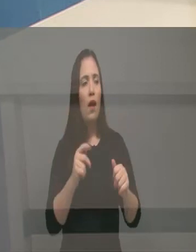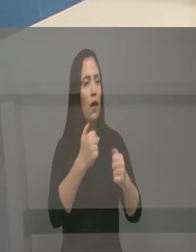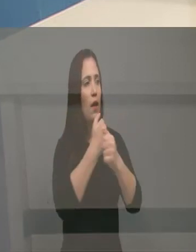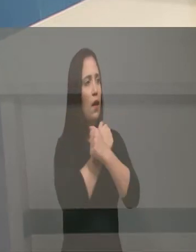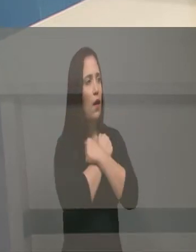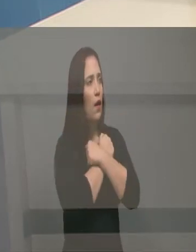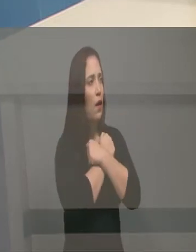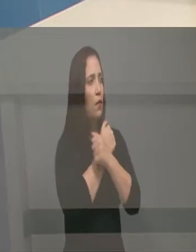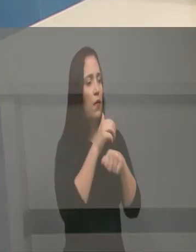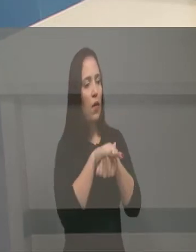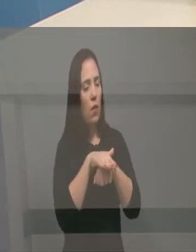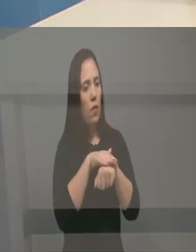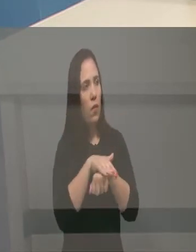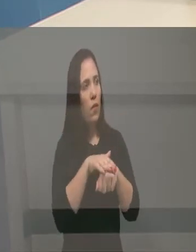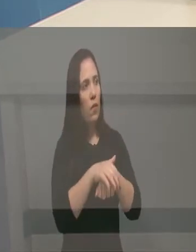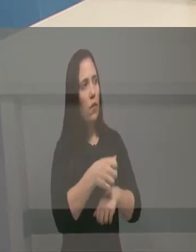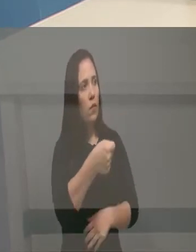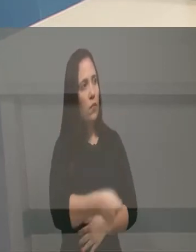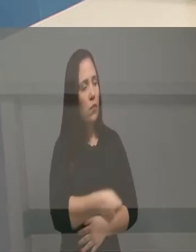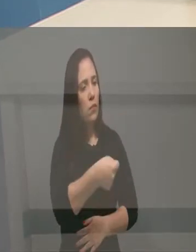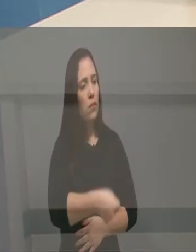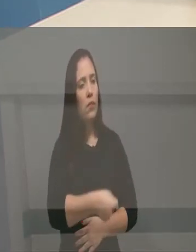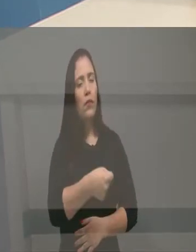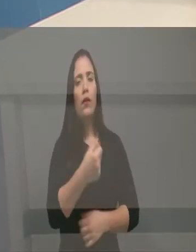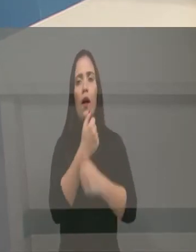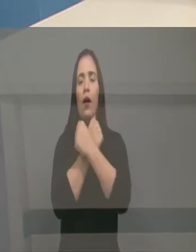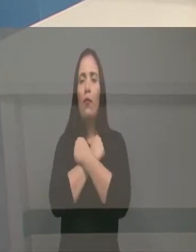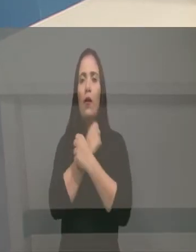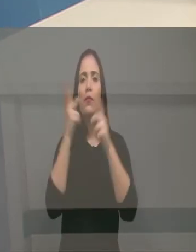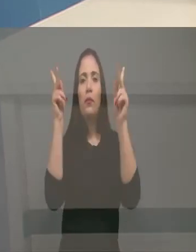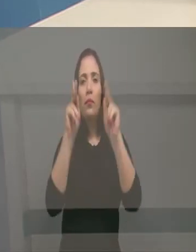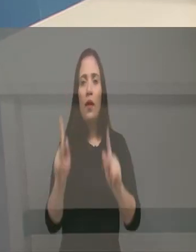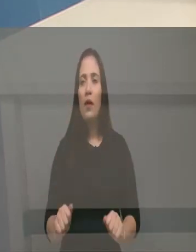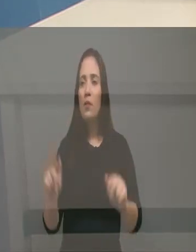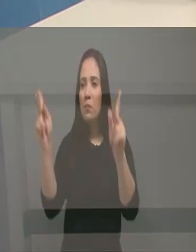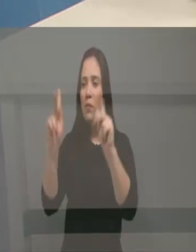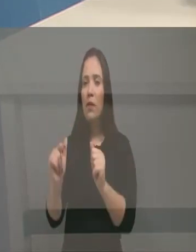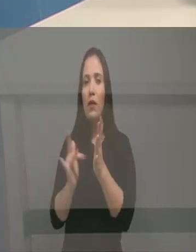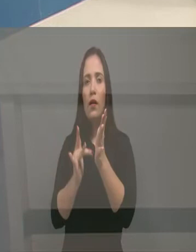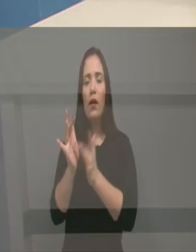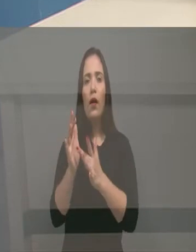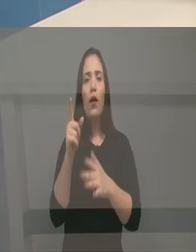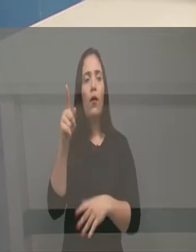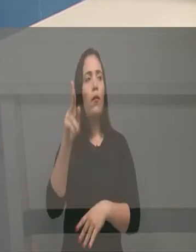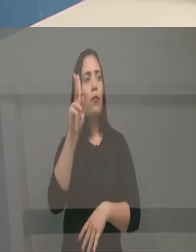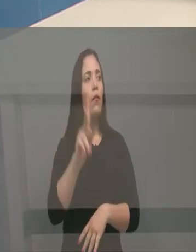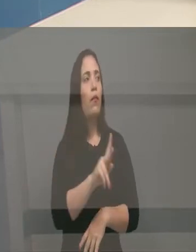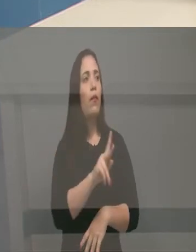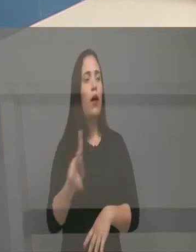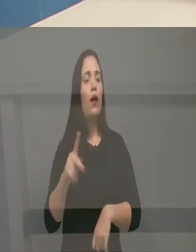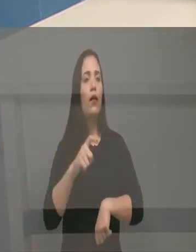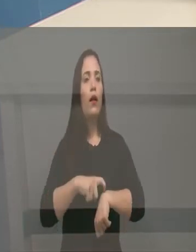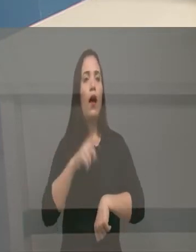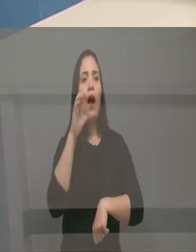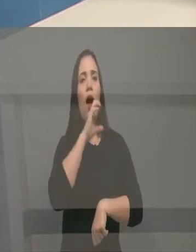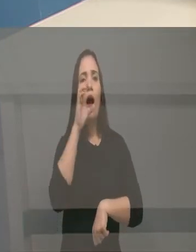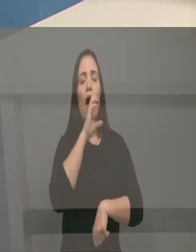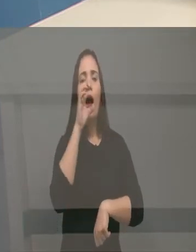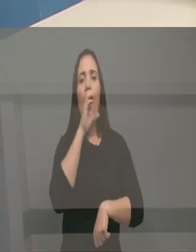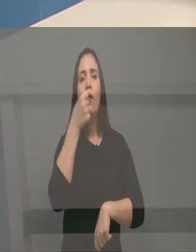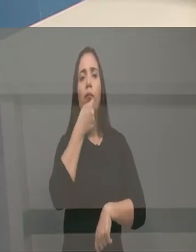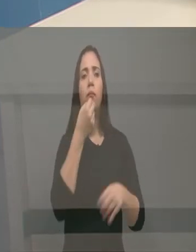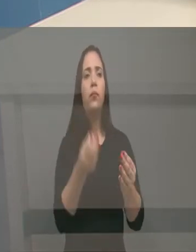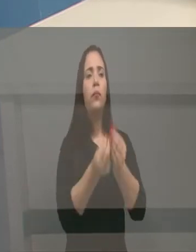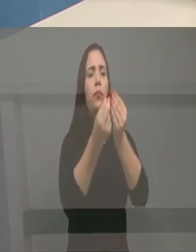conversar, bater um papo, ou dar um abraço, desejar a paz, geralmente os padres pulam. Num país violento, e são assassinados